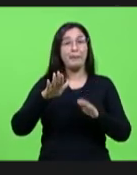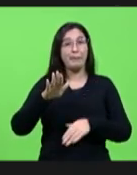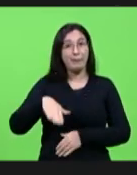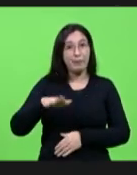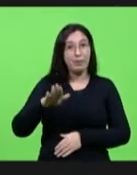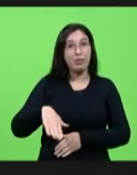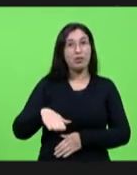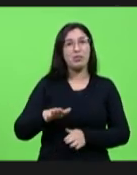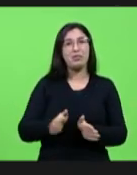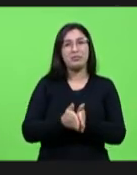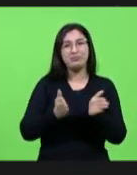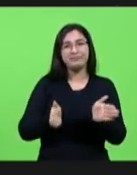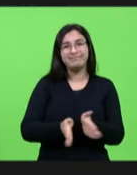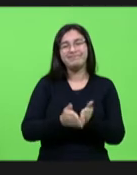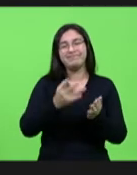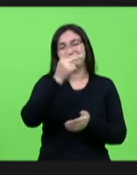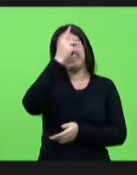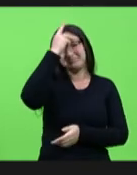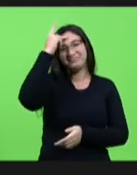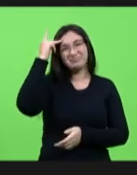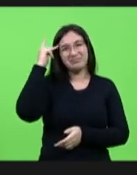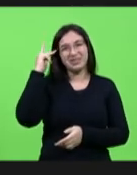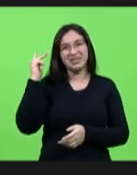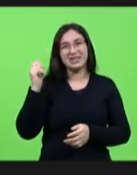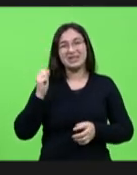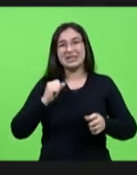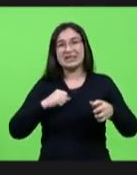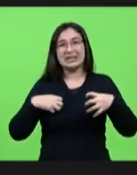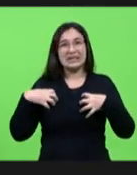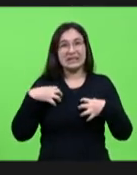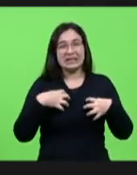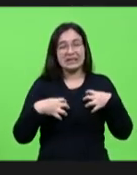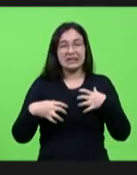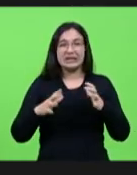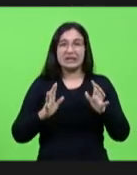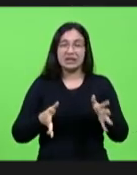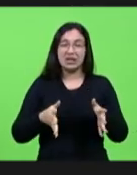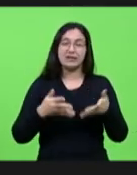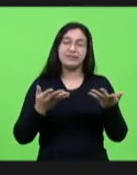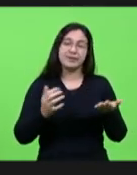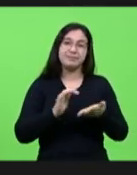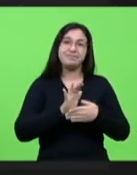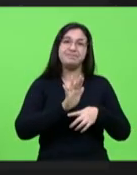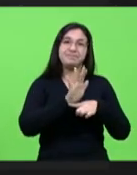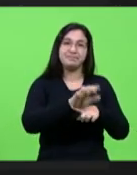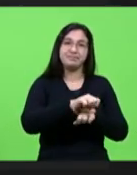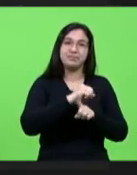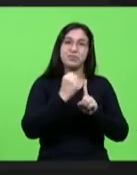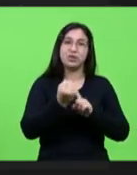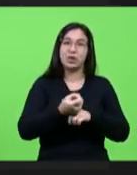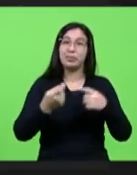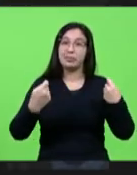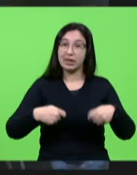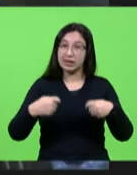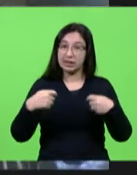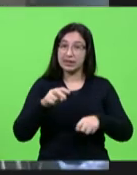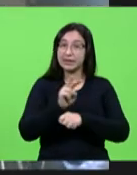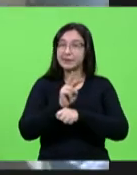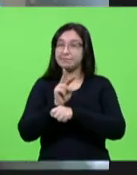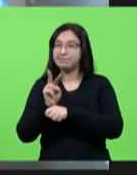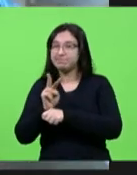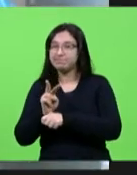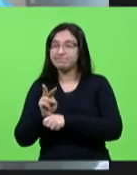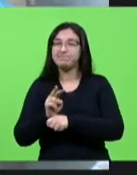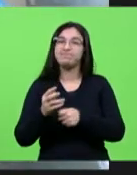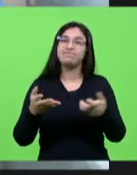pessoas estão desesperadas e sim a assistência social tem que ser muito vigilante nesse momento